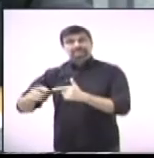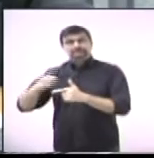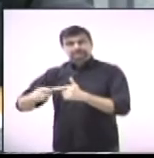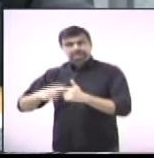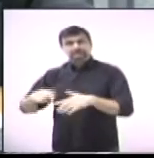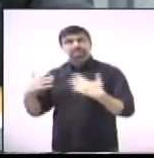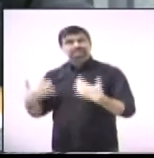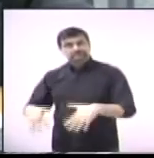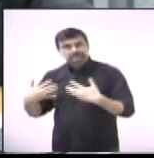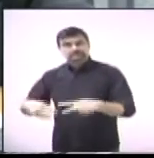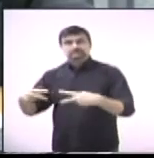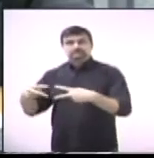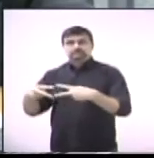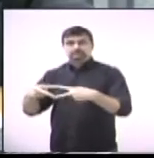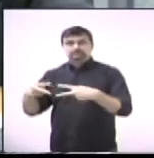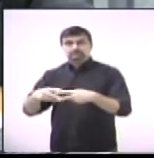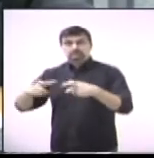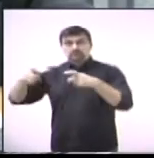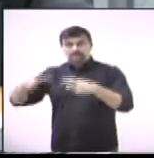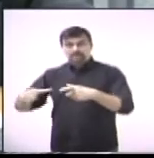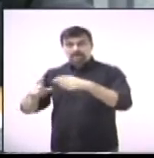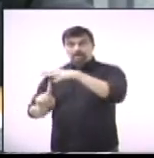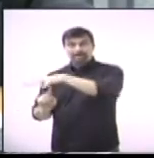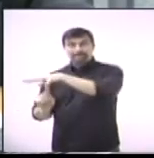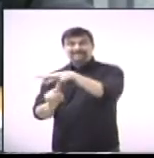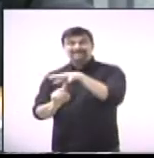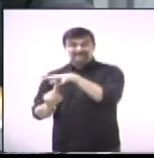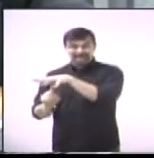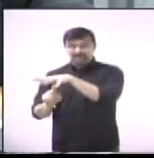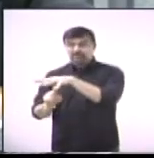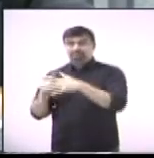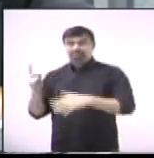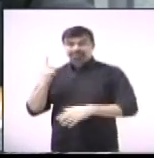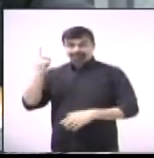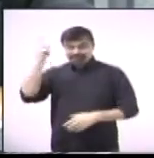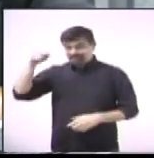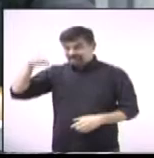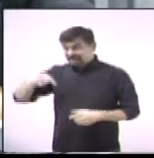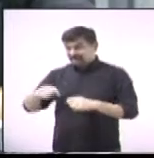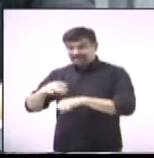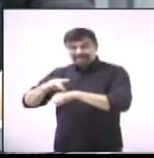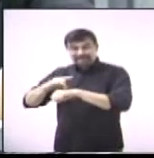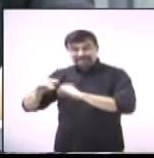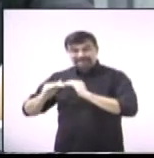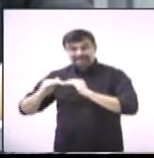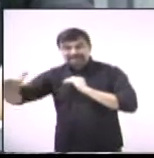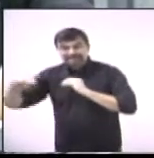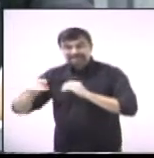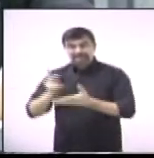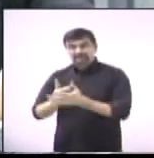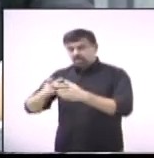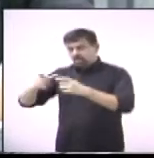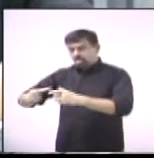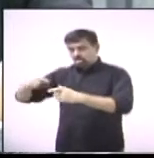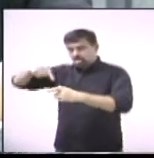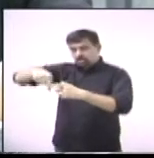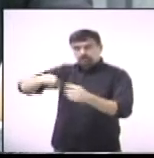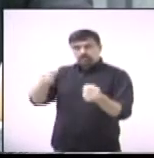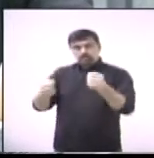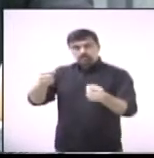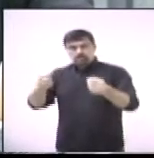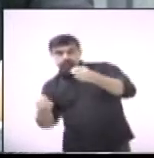Paulina tem nesse sentido é o bairro Alto dos Pinheiros, que sempre o asfalto lá parece que se desfaz. Então,